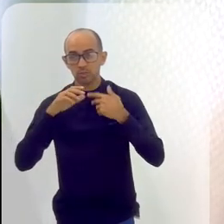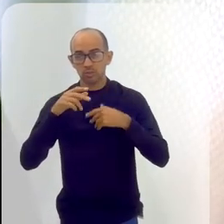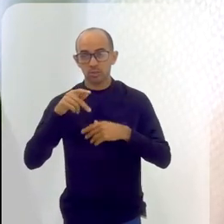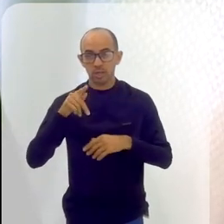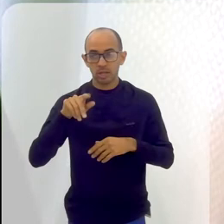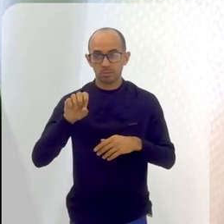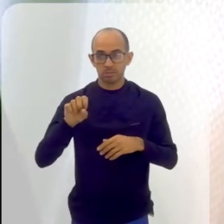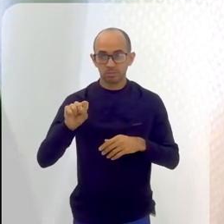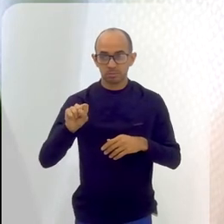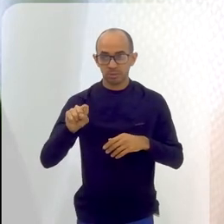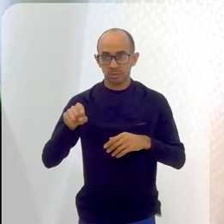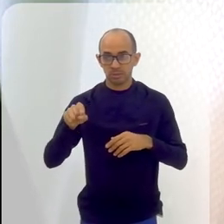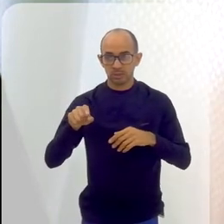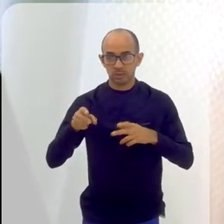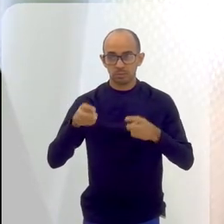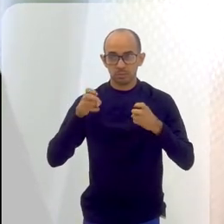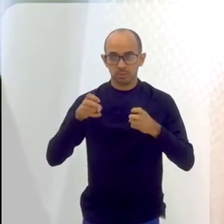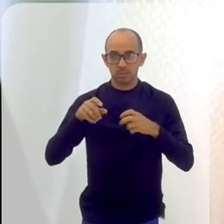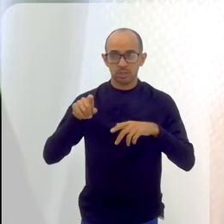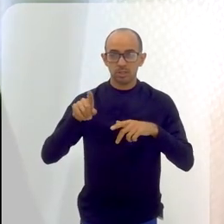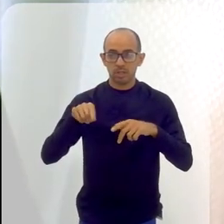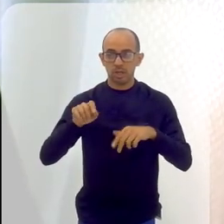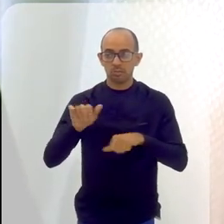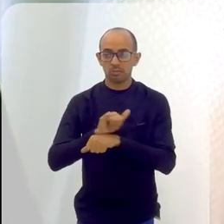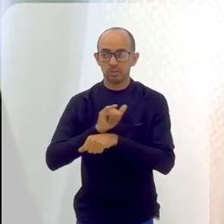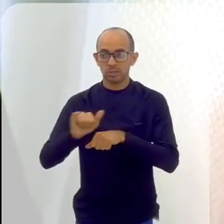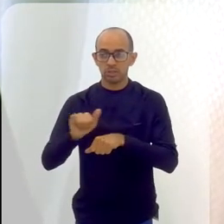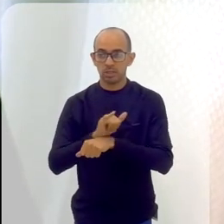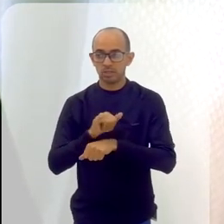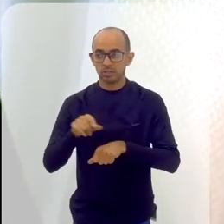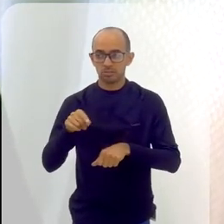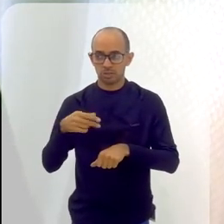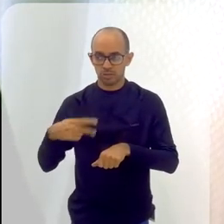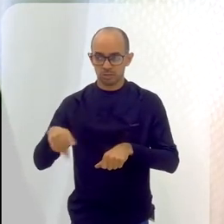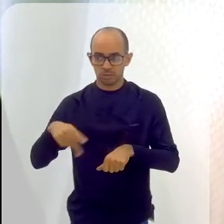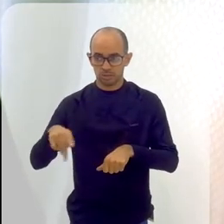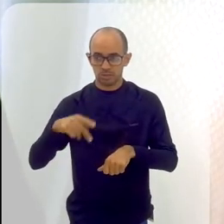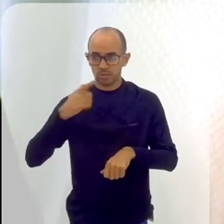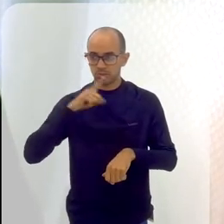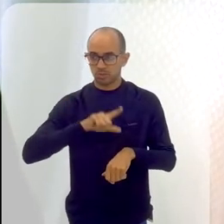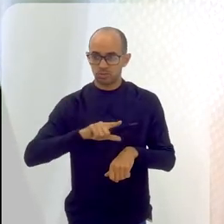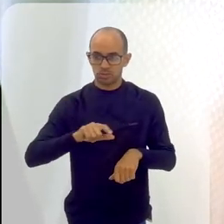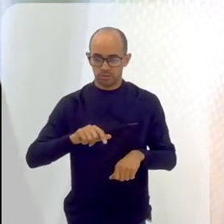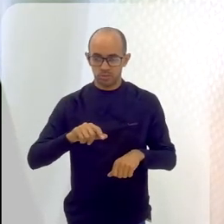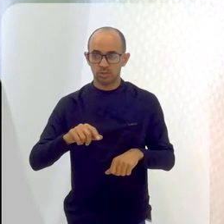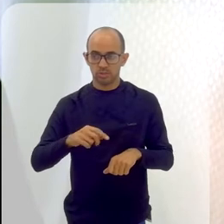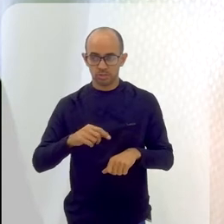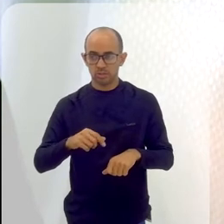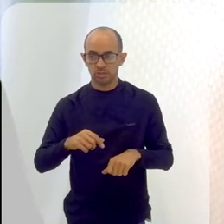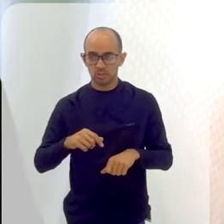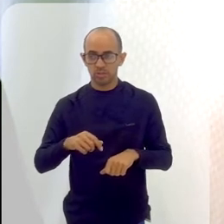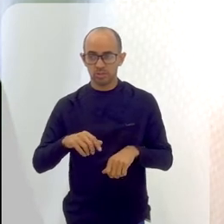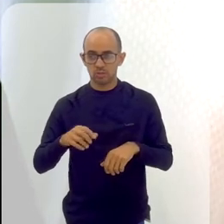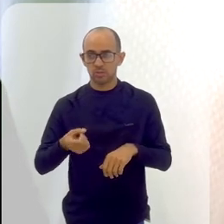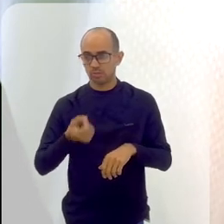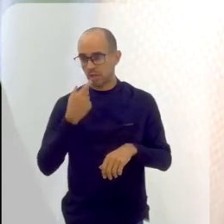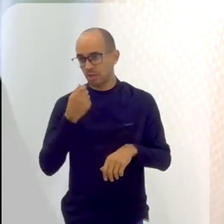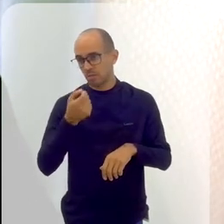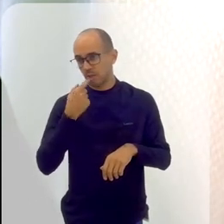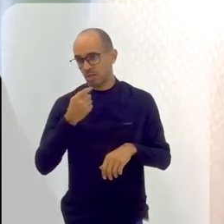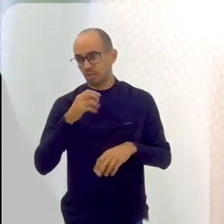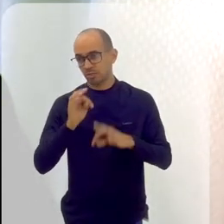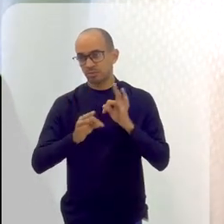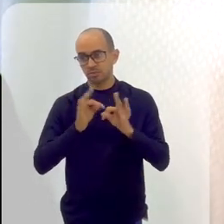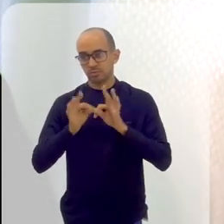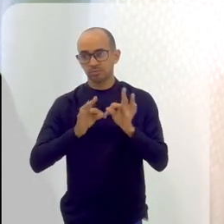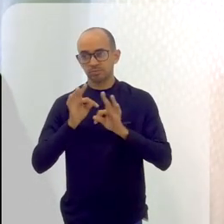percebia que muitas vezes era uma válvula de escape para esses usuários. Então, o remédio dos tratamentos, ele ajuda